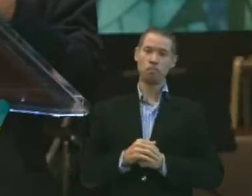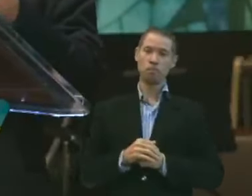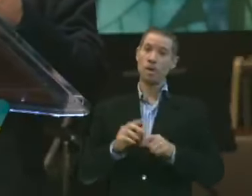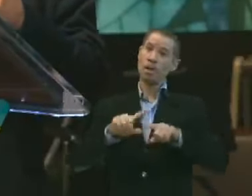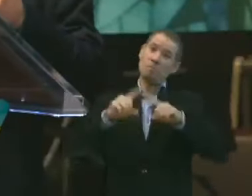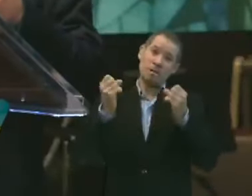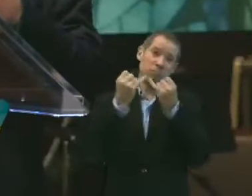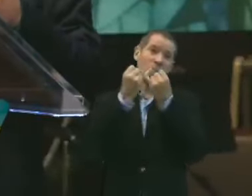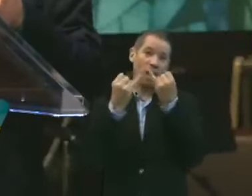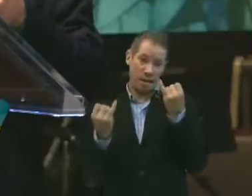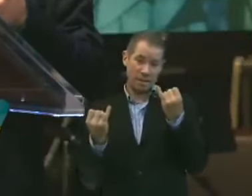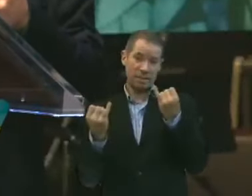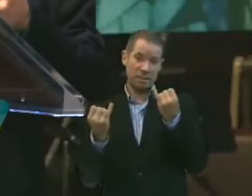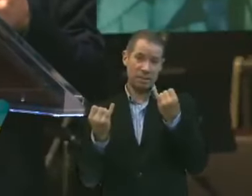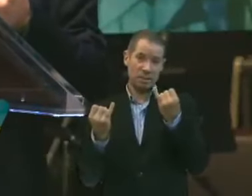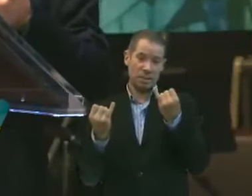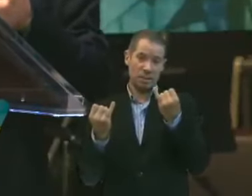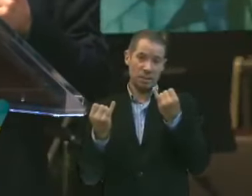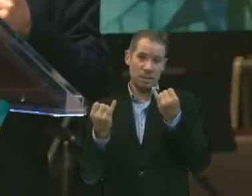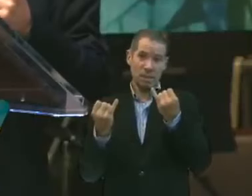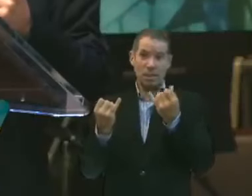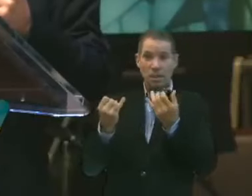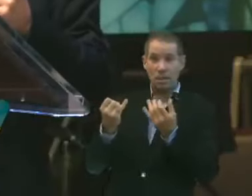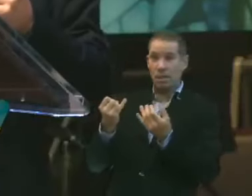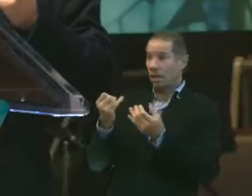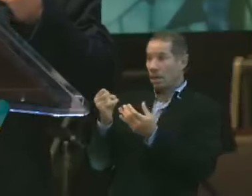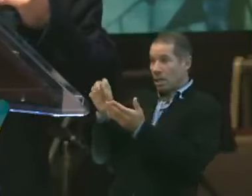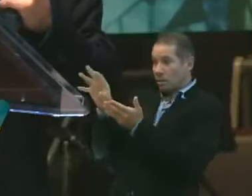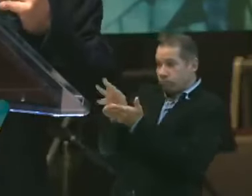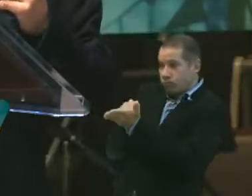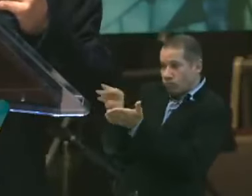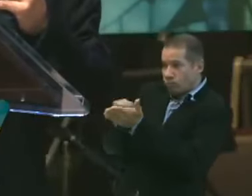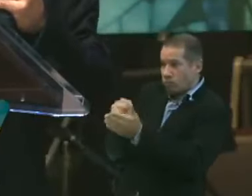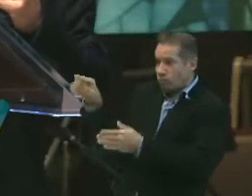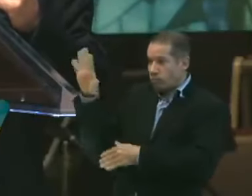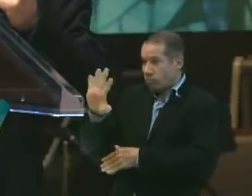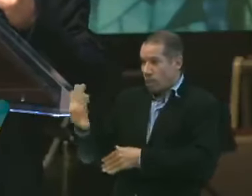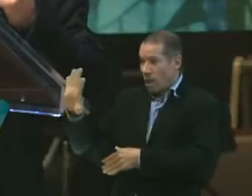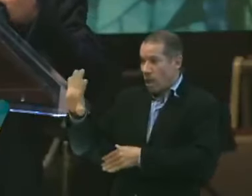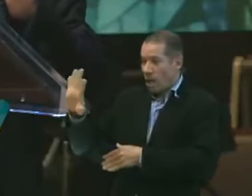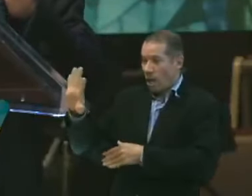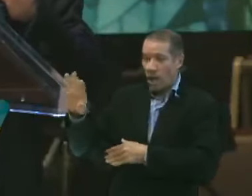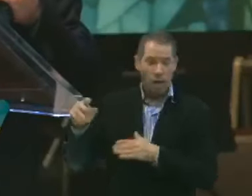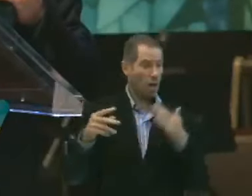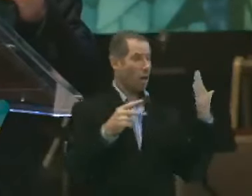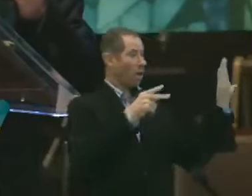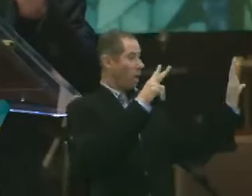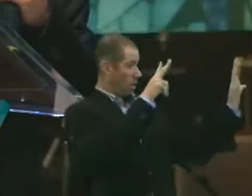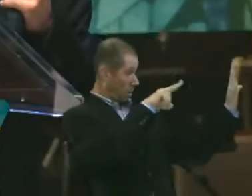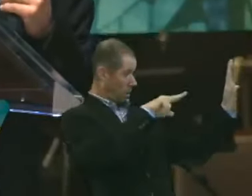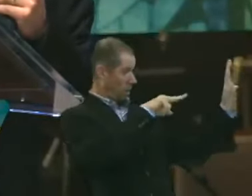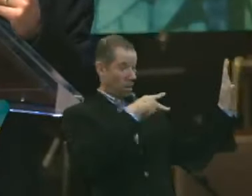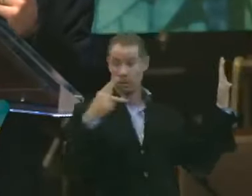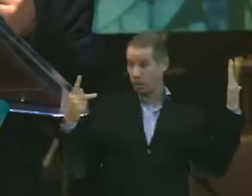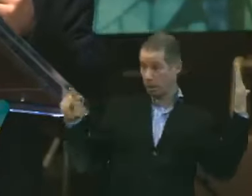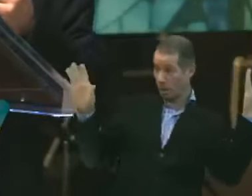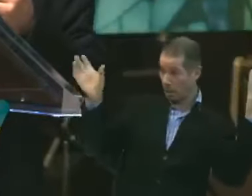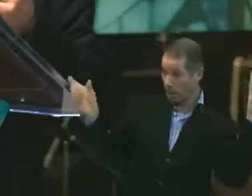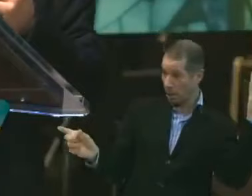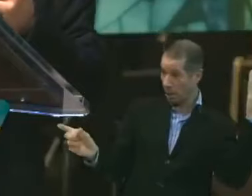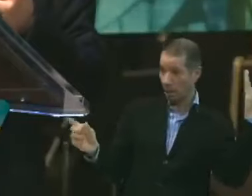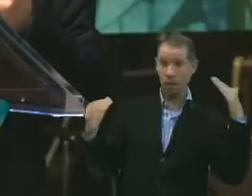Mas parece que parte dele vive em mim. Toda vez que eu me olho no espelho. Eu enxergo um pouquinho dele em mim.